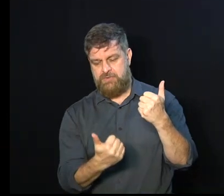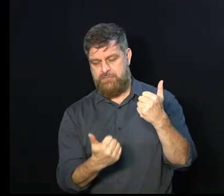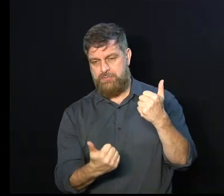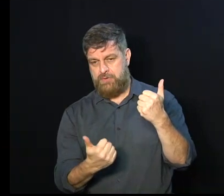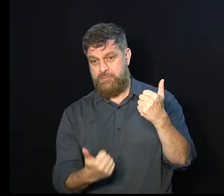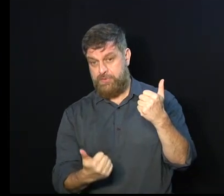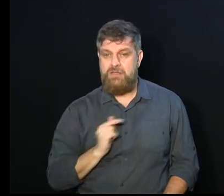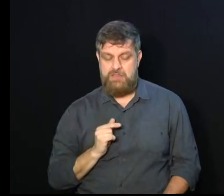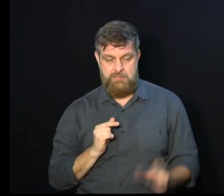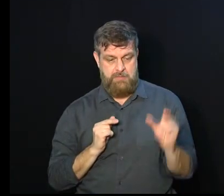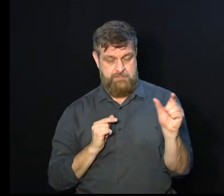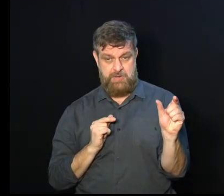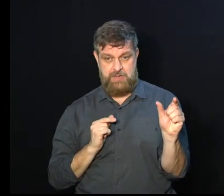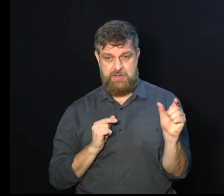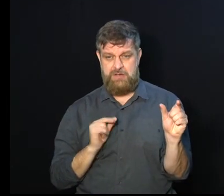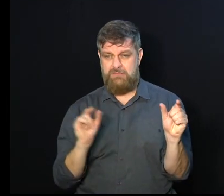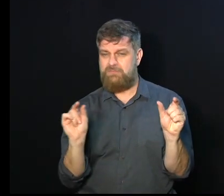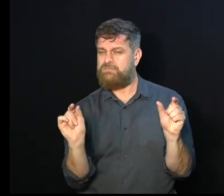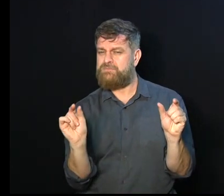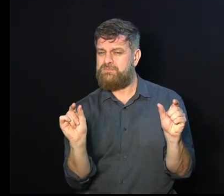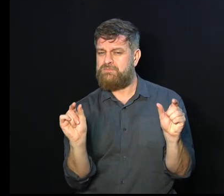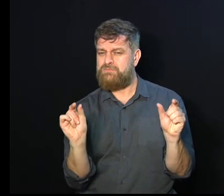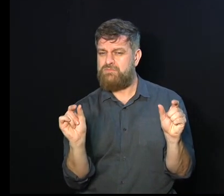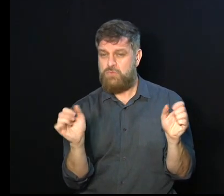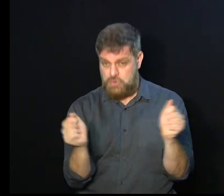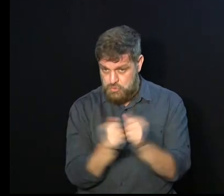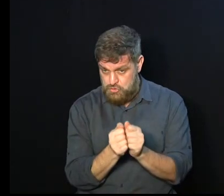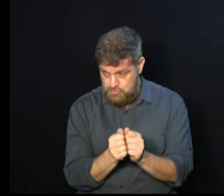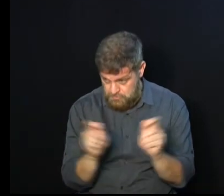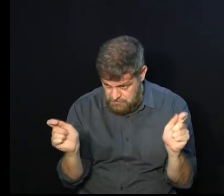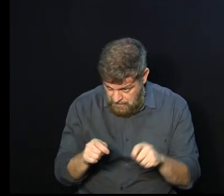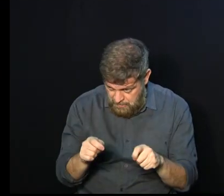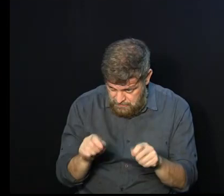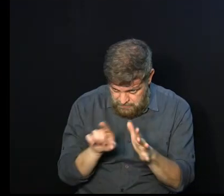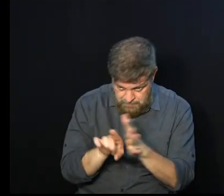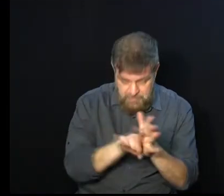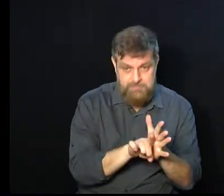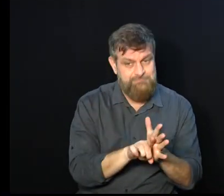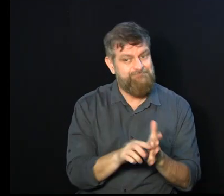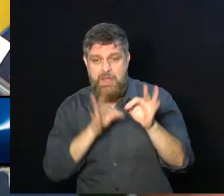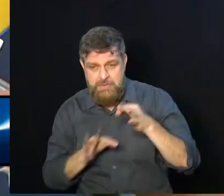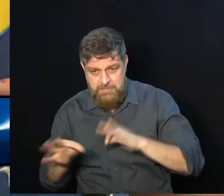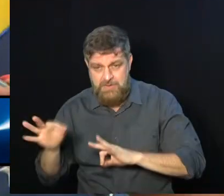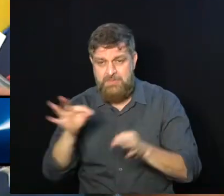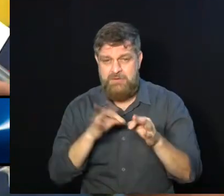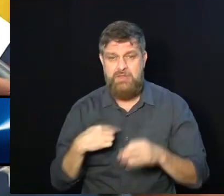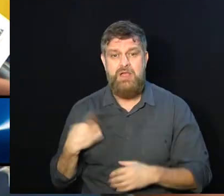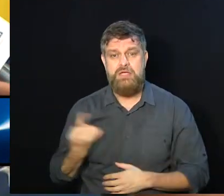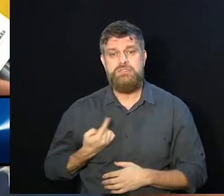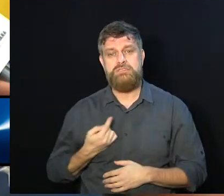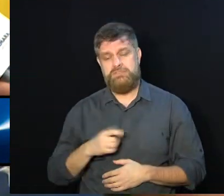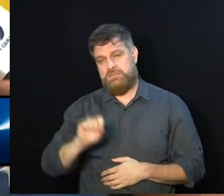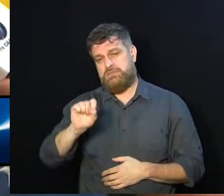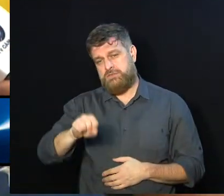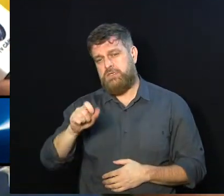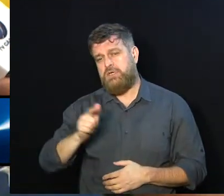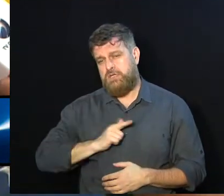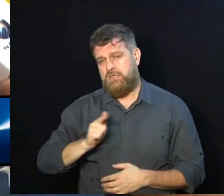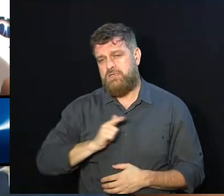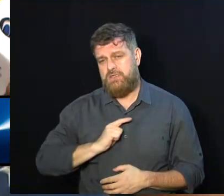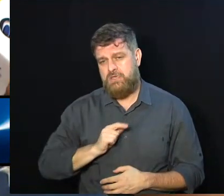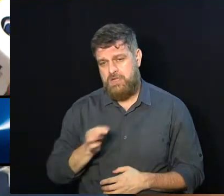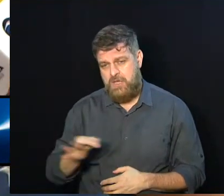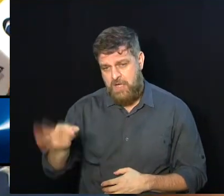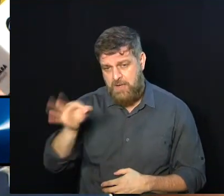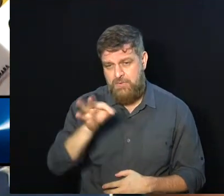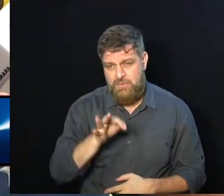profundamente. Além do meio ambiente, a preocupação também é com a apicultura. Nós temos a apicultura, que é